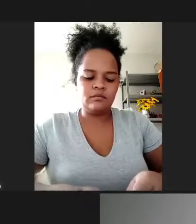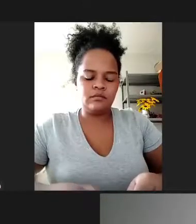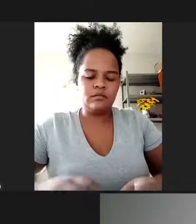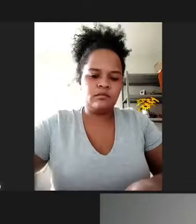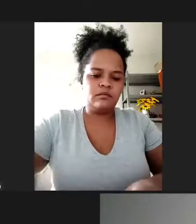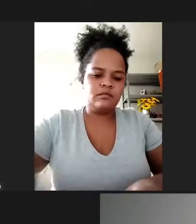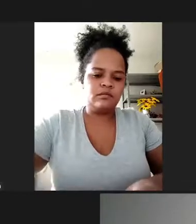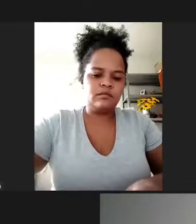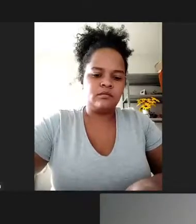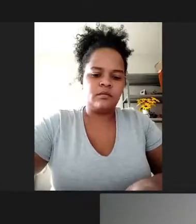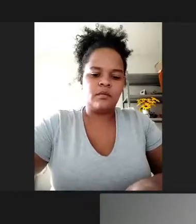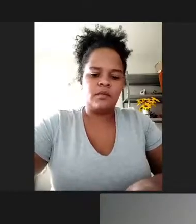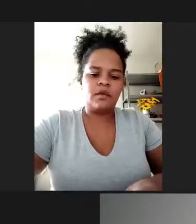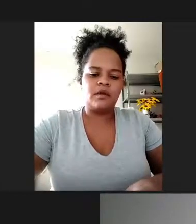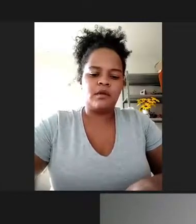vota?